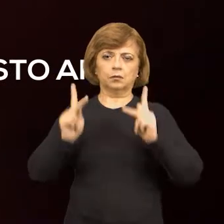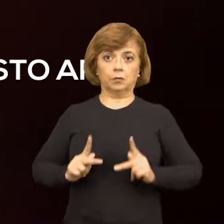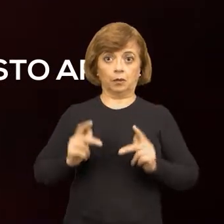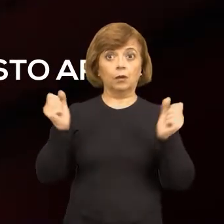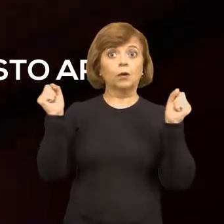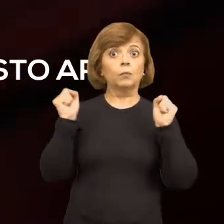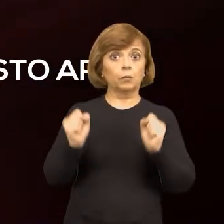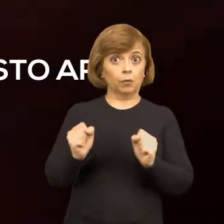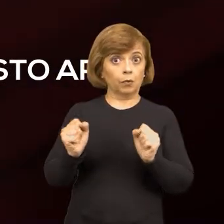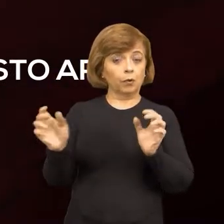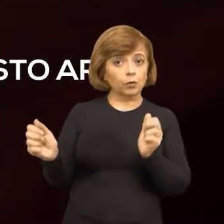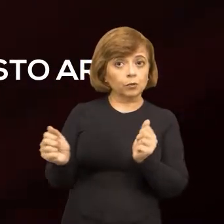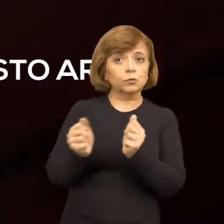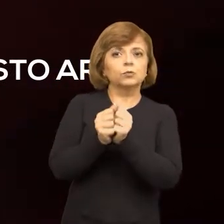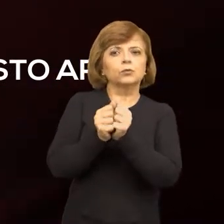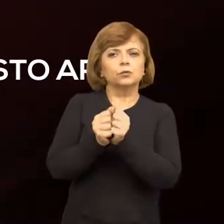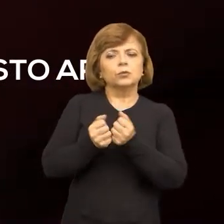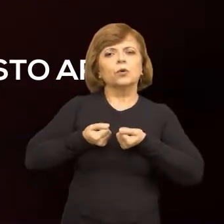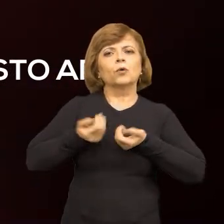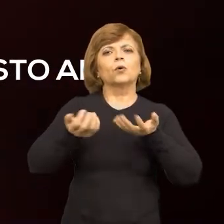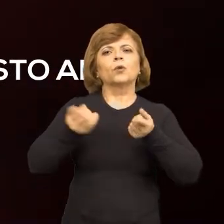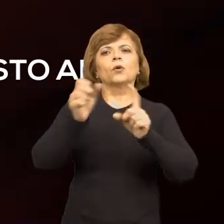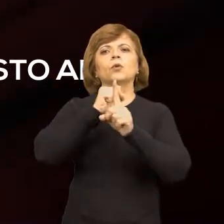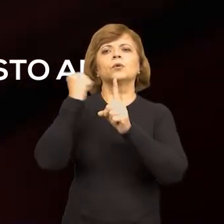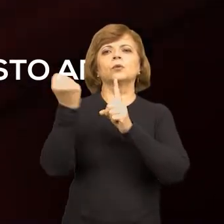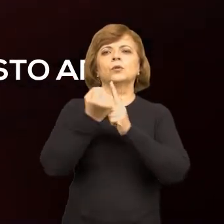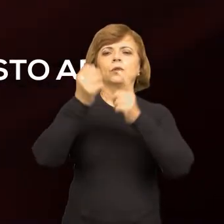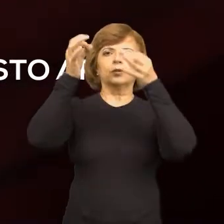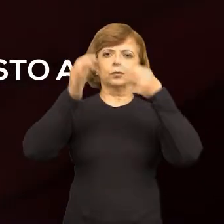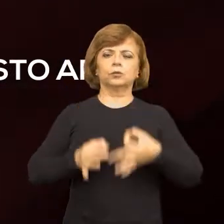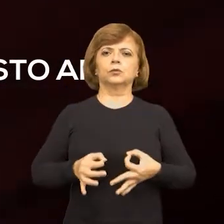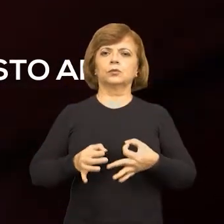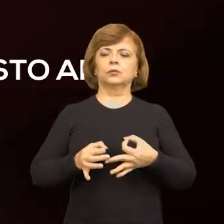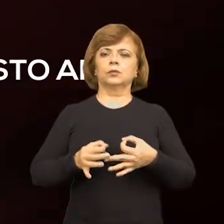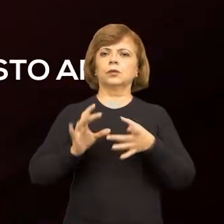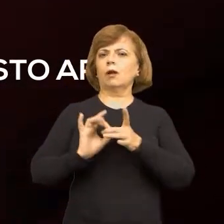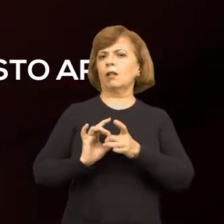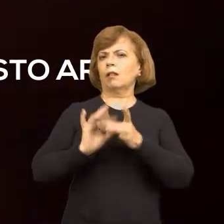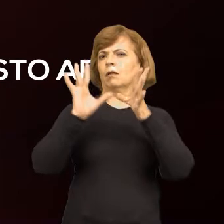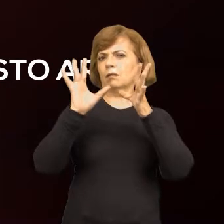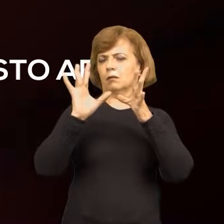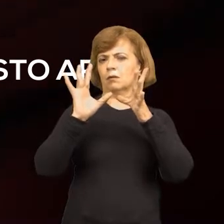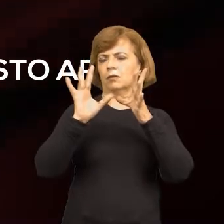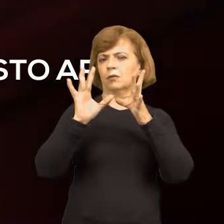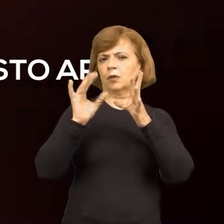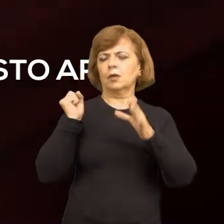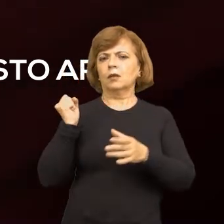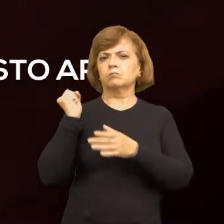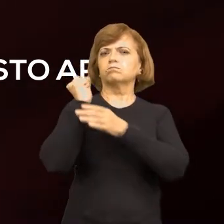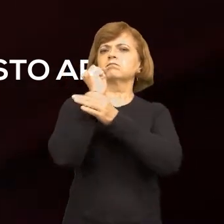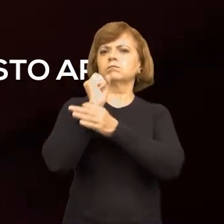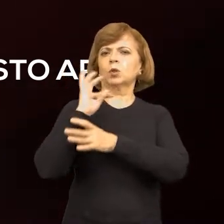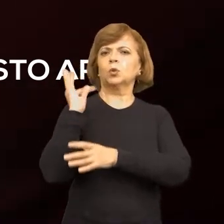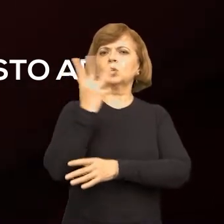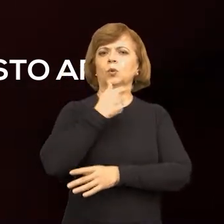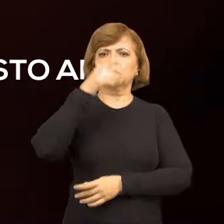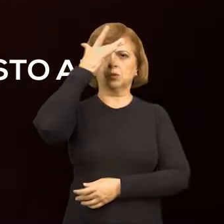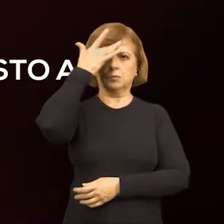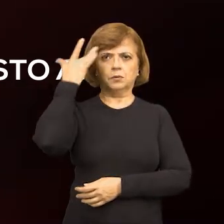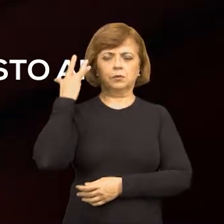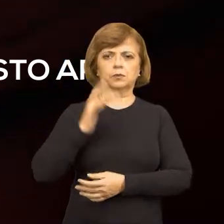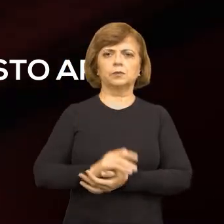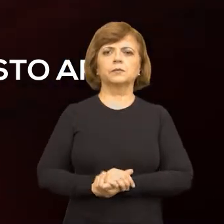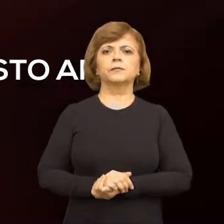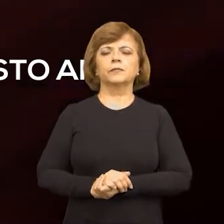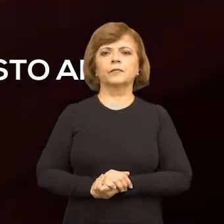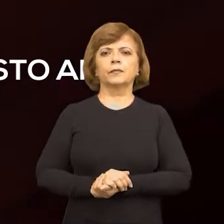contribuir para a construção de uma sociedade mais justa, livre e solidária para todas as pessoas. Fecha aspas.